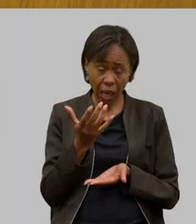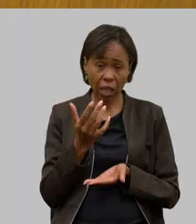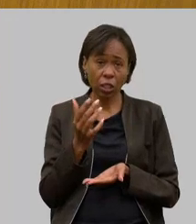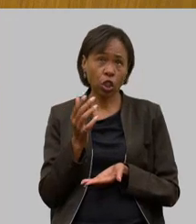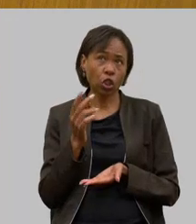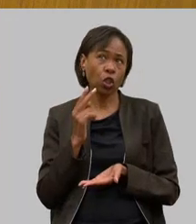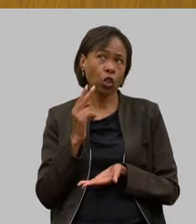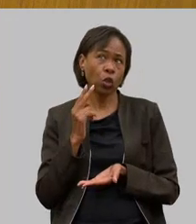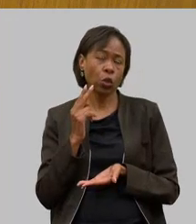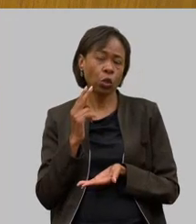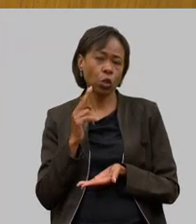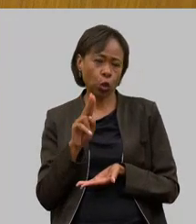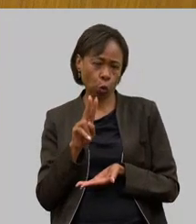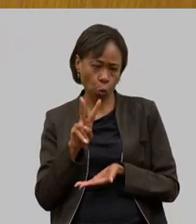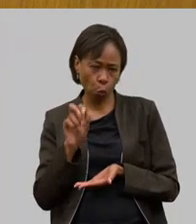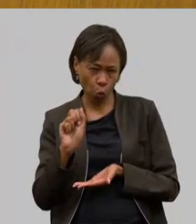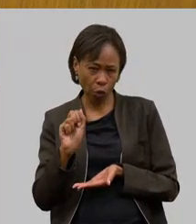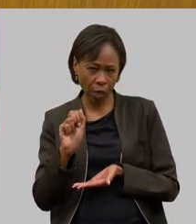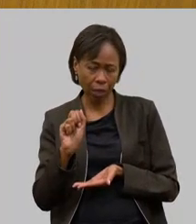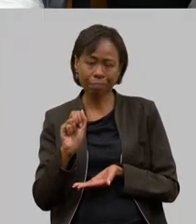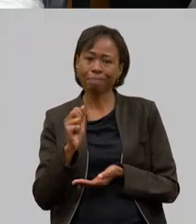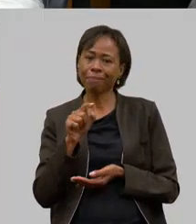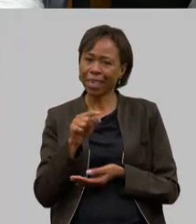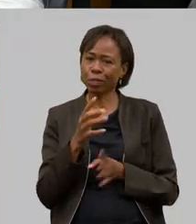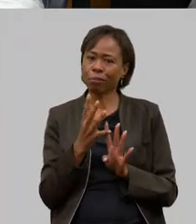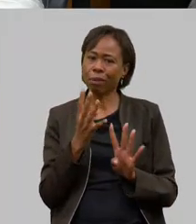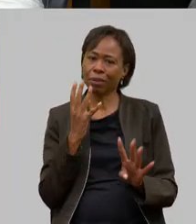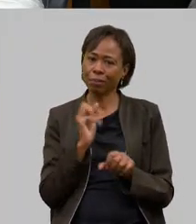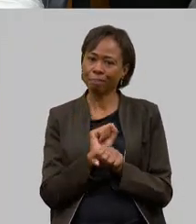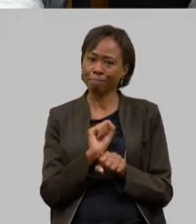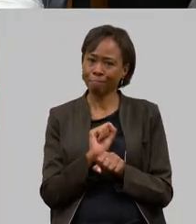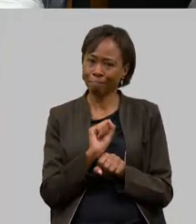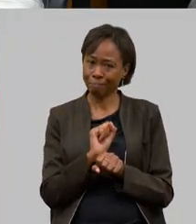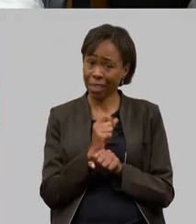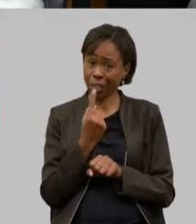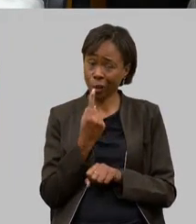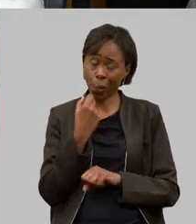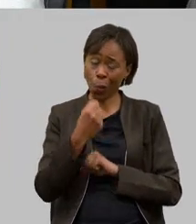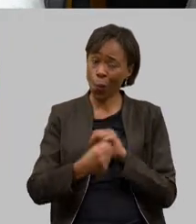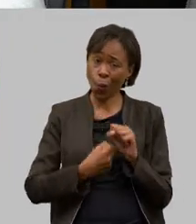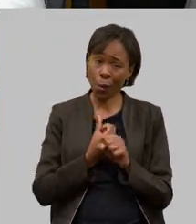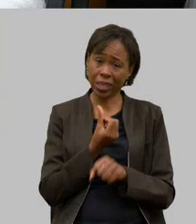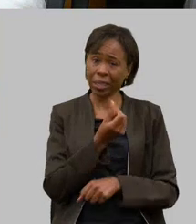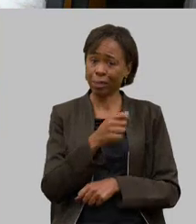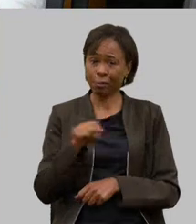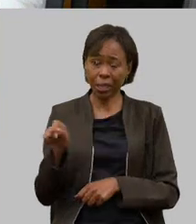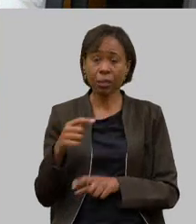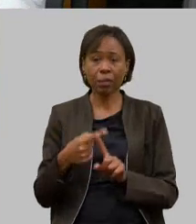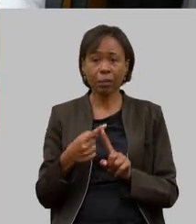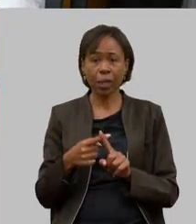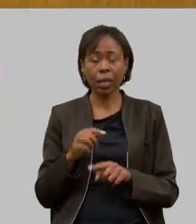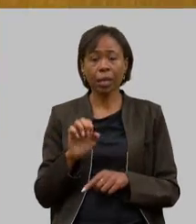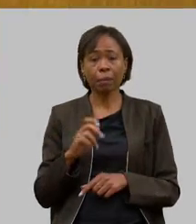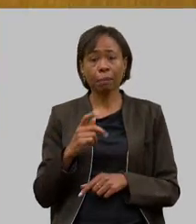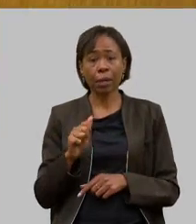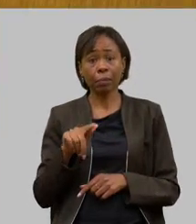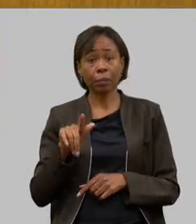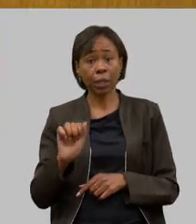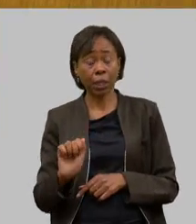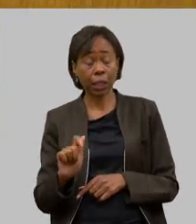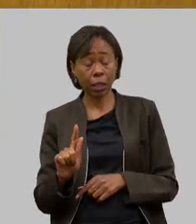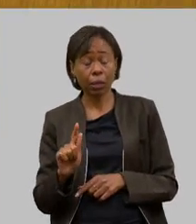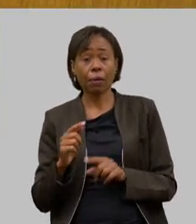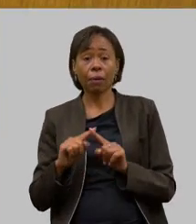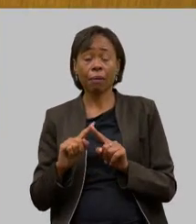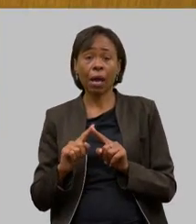ano e meio a Epamig desenvolveu a dupla poda e que hoje revolucionou a produção de uva no país e no mundo